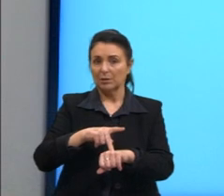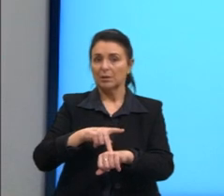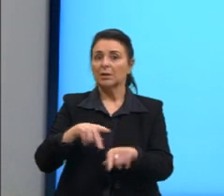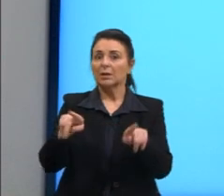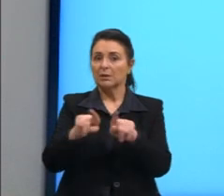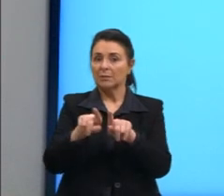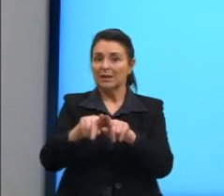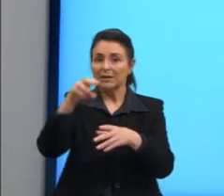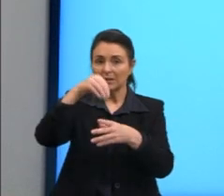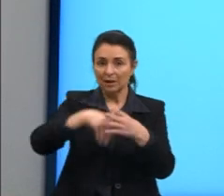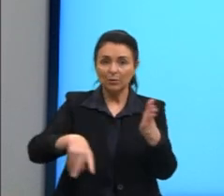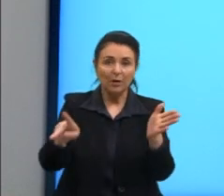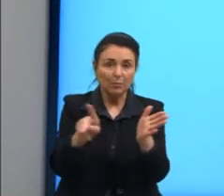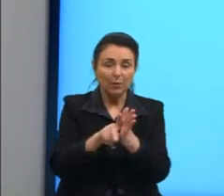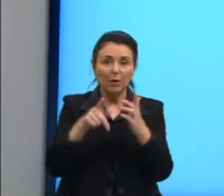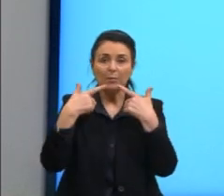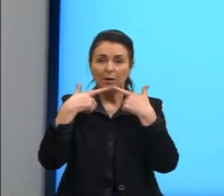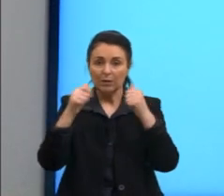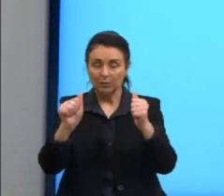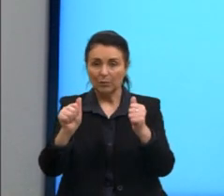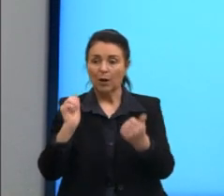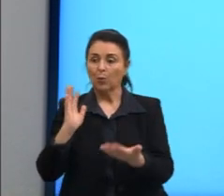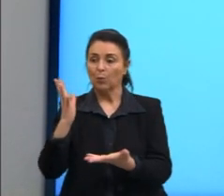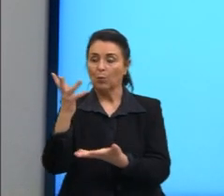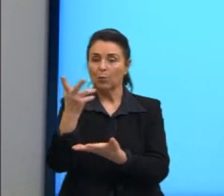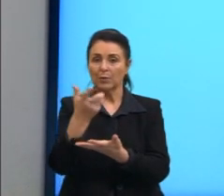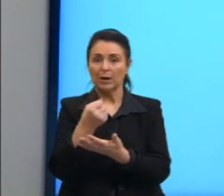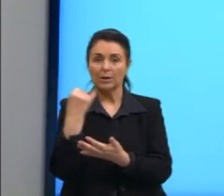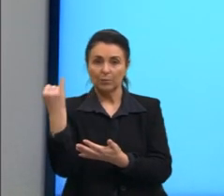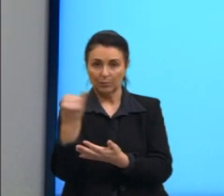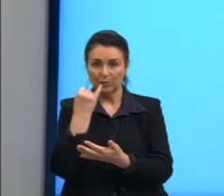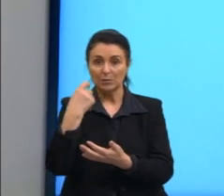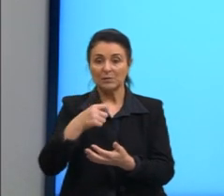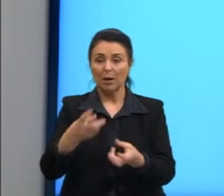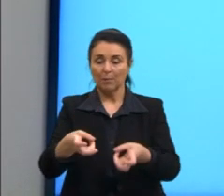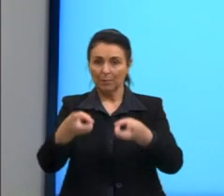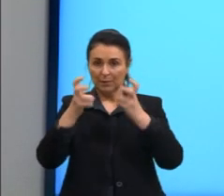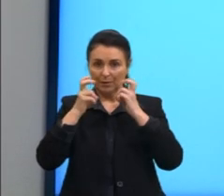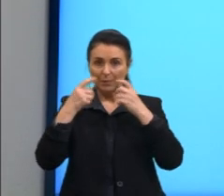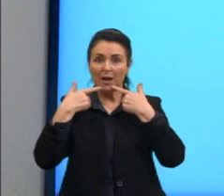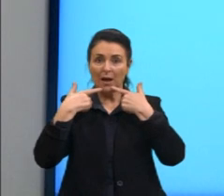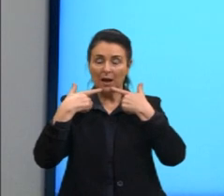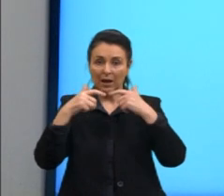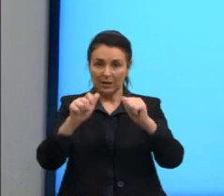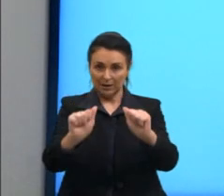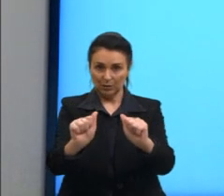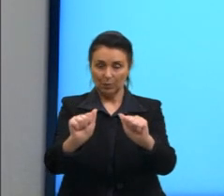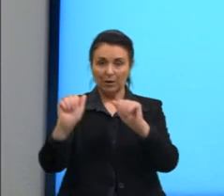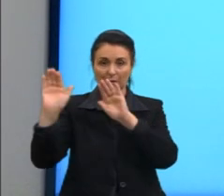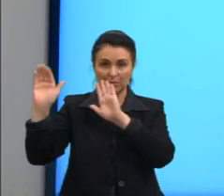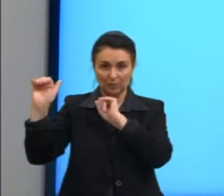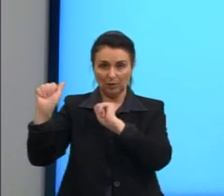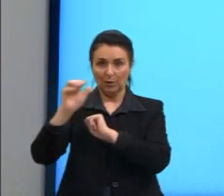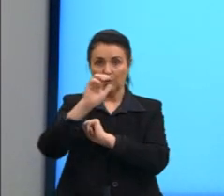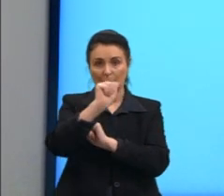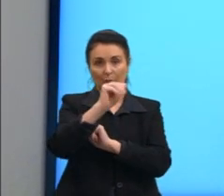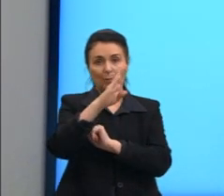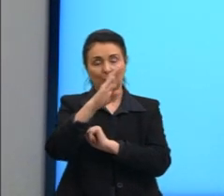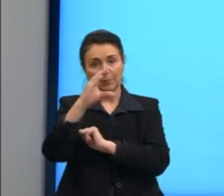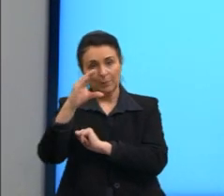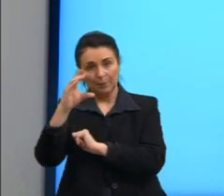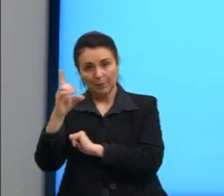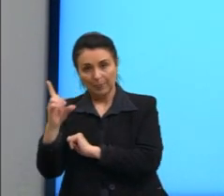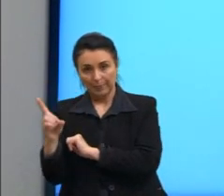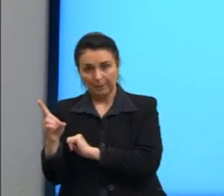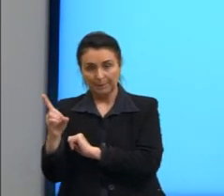mesmo idioma, um dado importante que é preciso perceber é que a língua espanhola, o alfabeto da língua espanhola